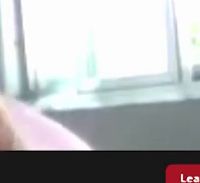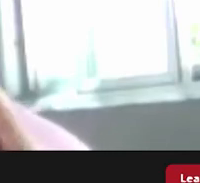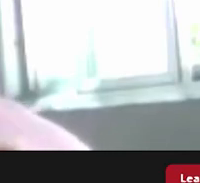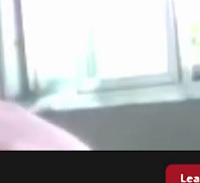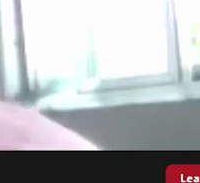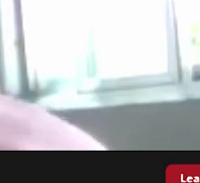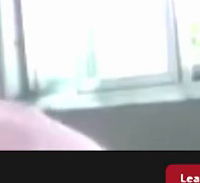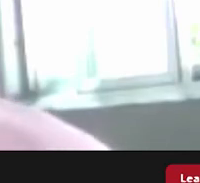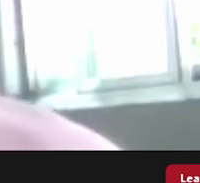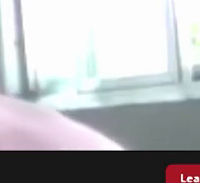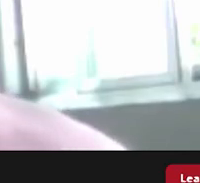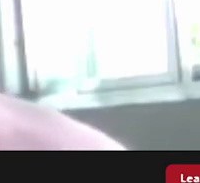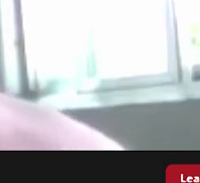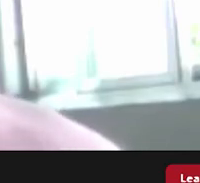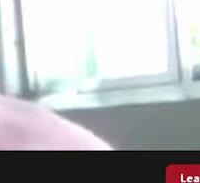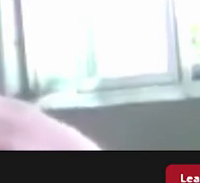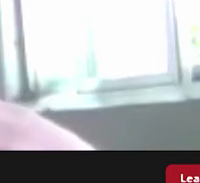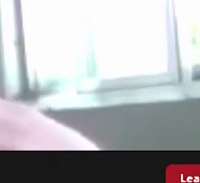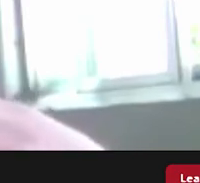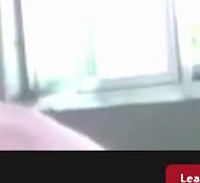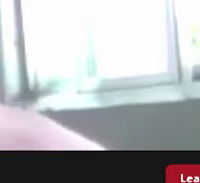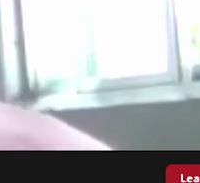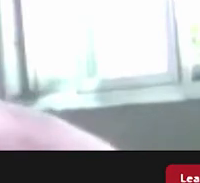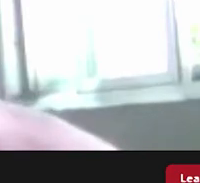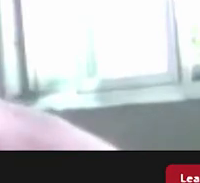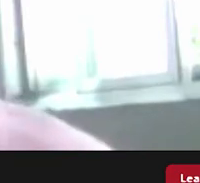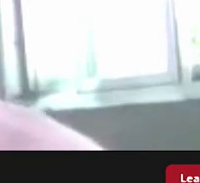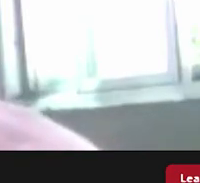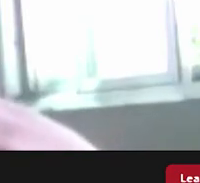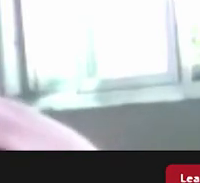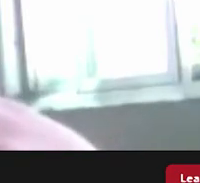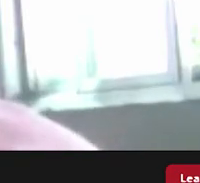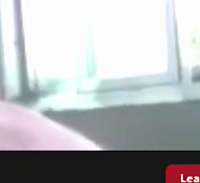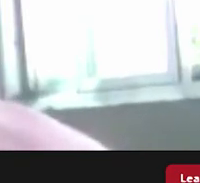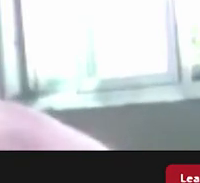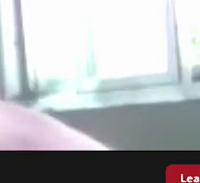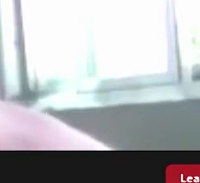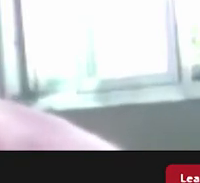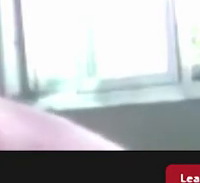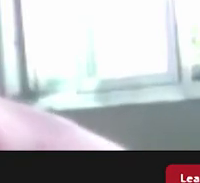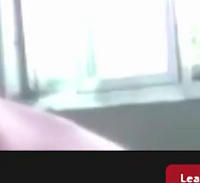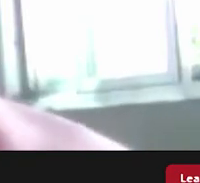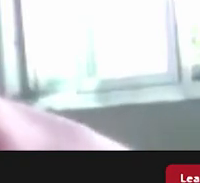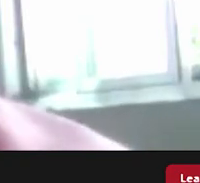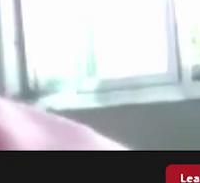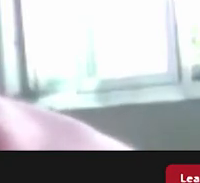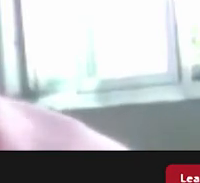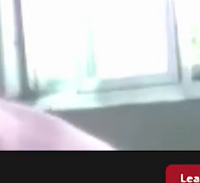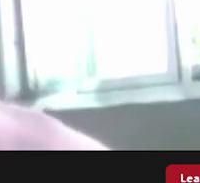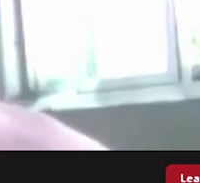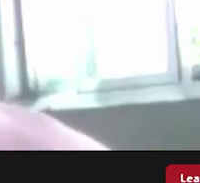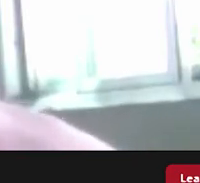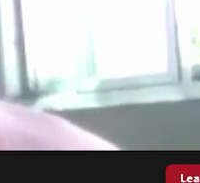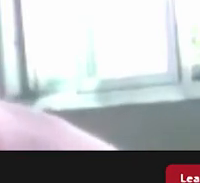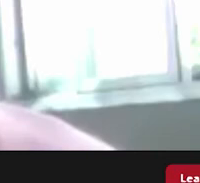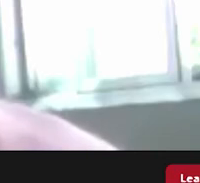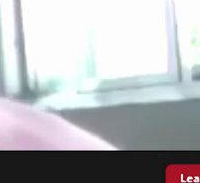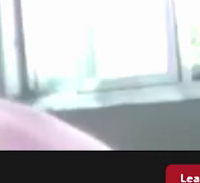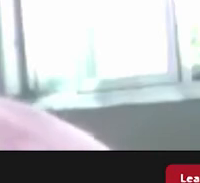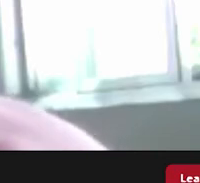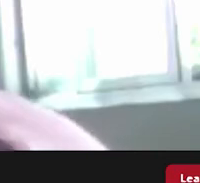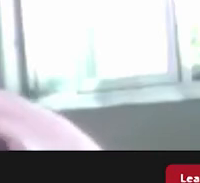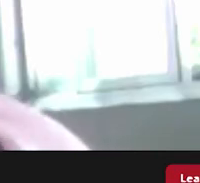é um site que trata do patrimônio cultural edificado e paisagístico né dos bens